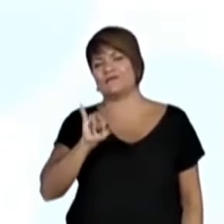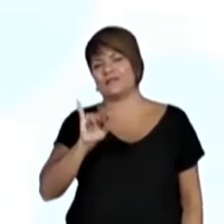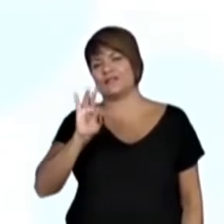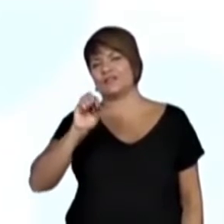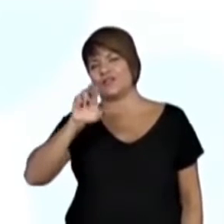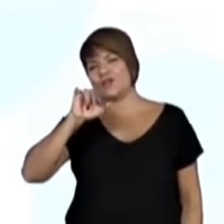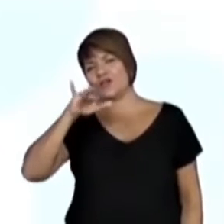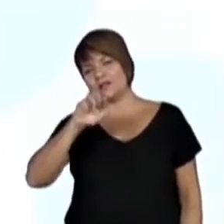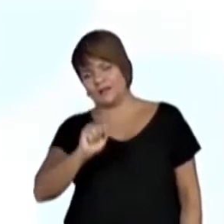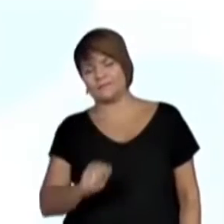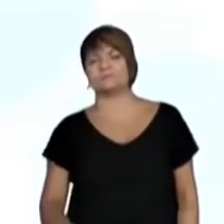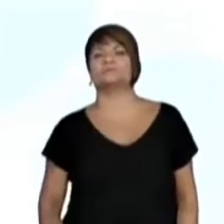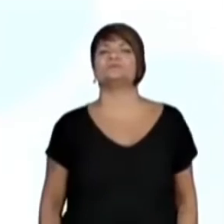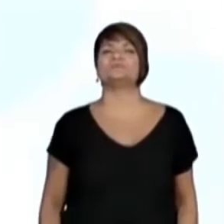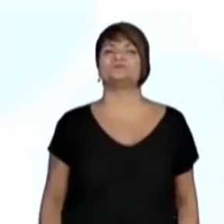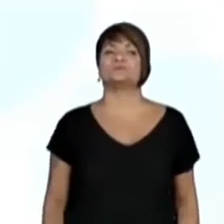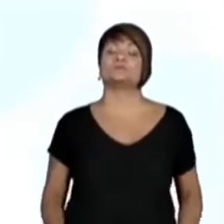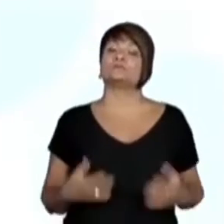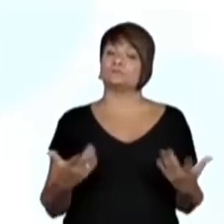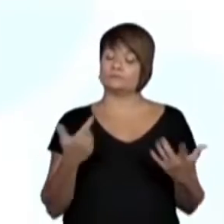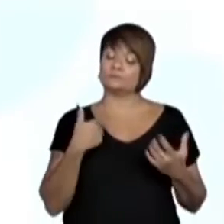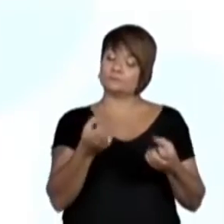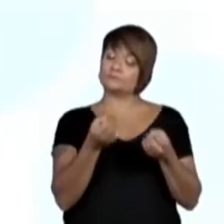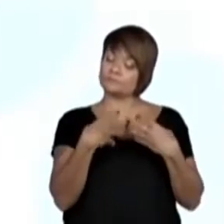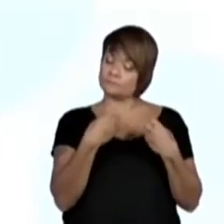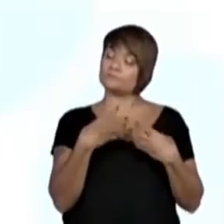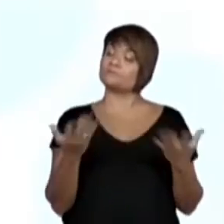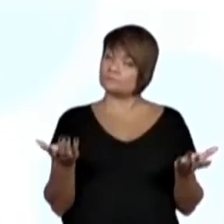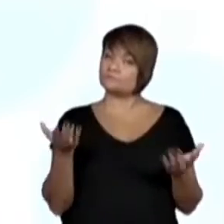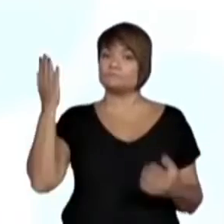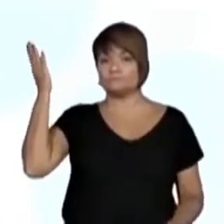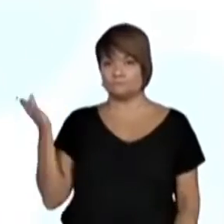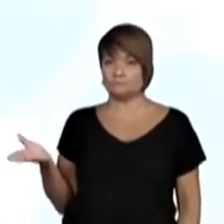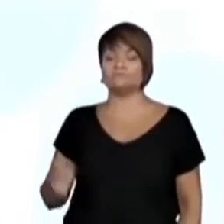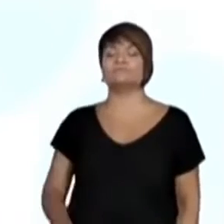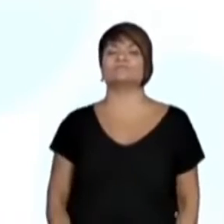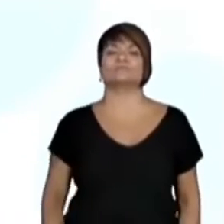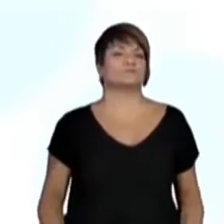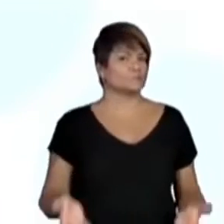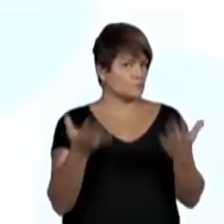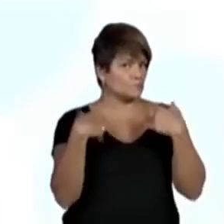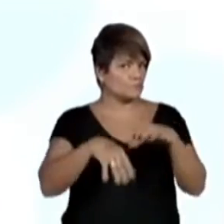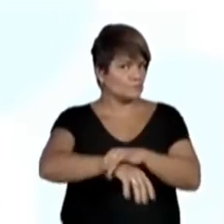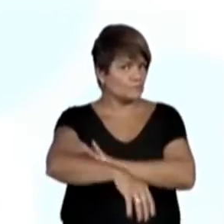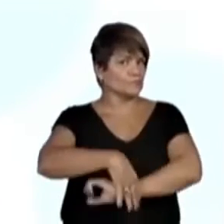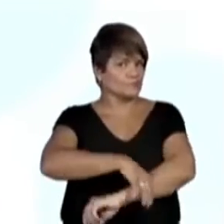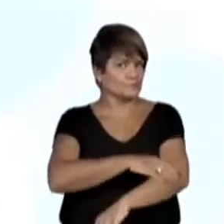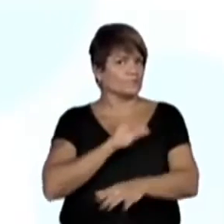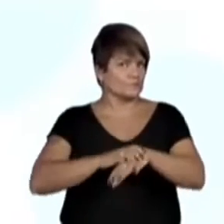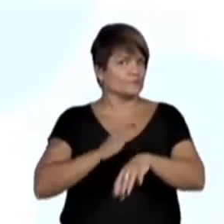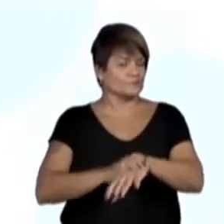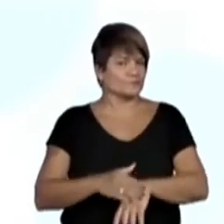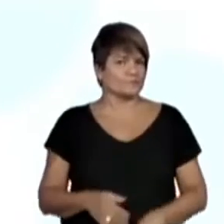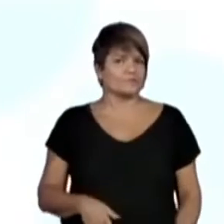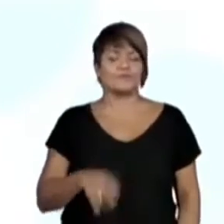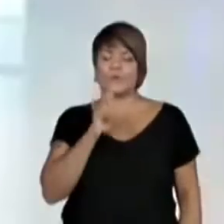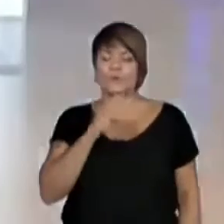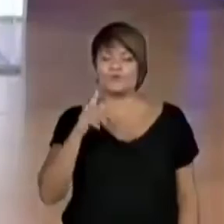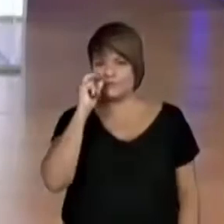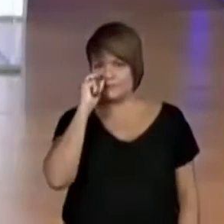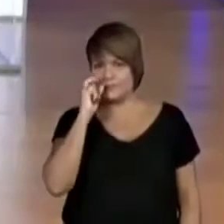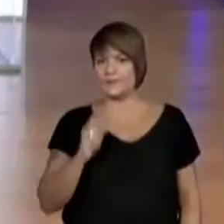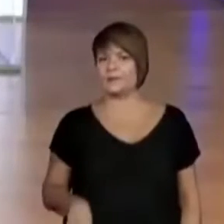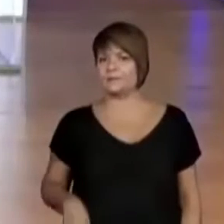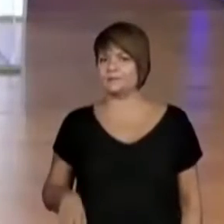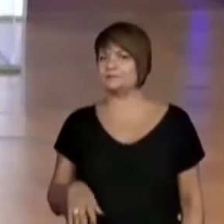ensinou a confeccionar essa boneca. Então, vamos pôr a mão na massa, professor Cebá. Você ajuda a gente a